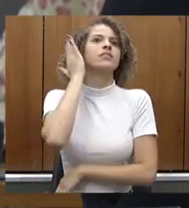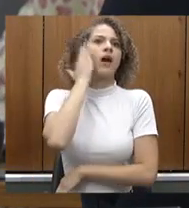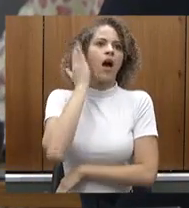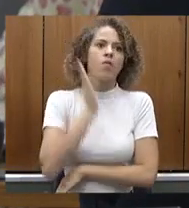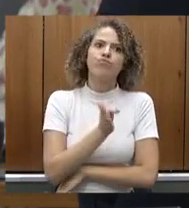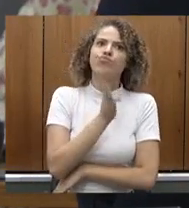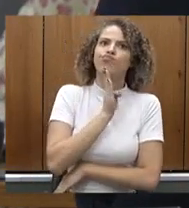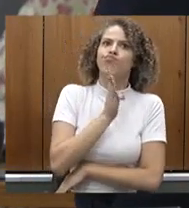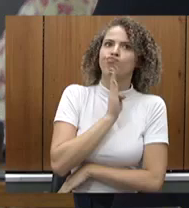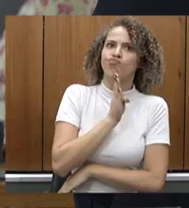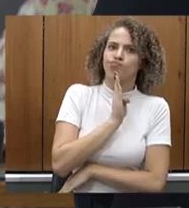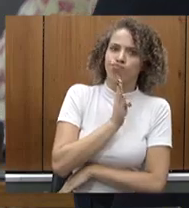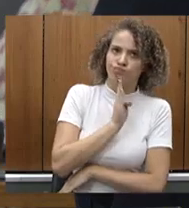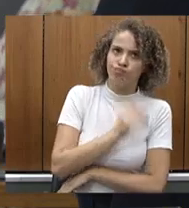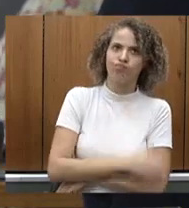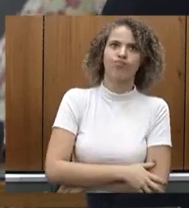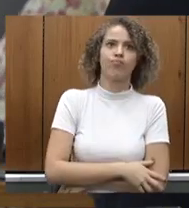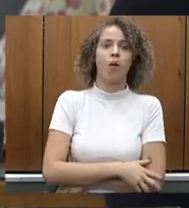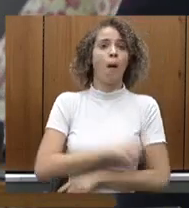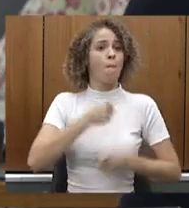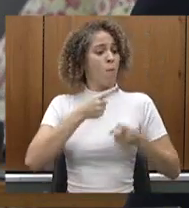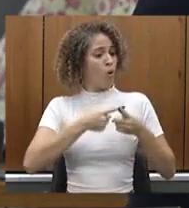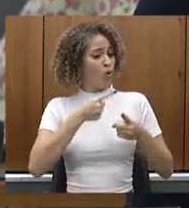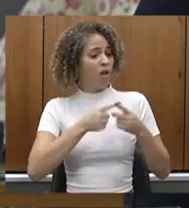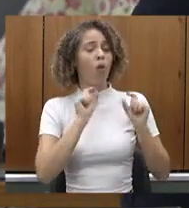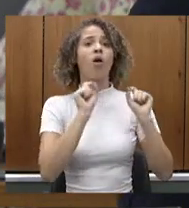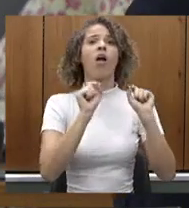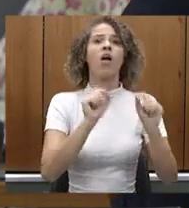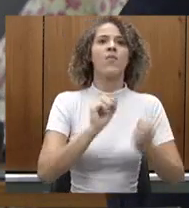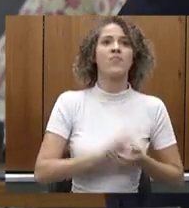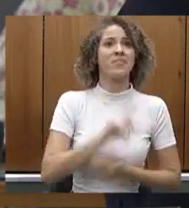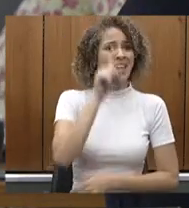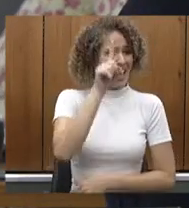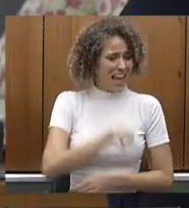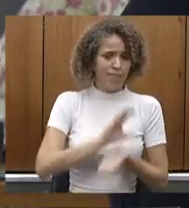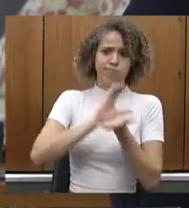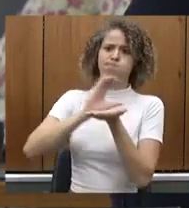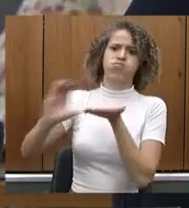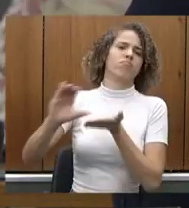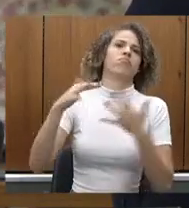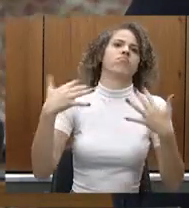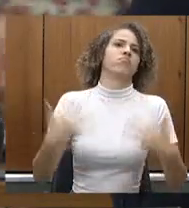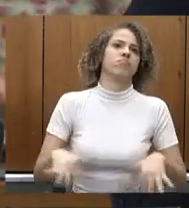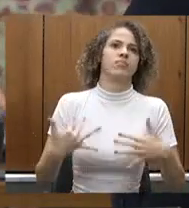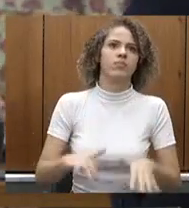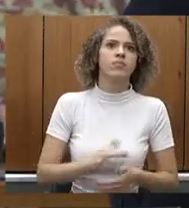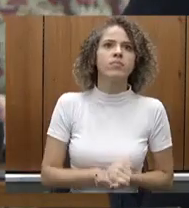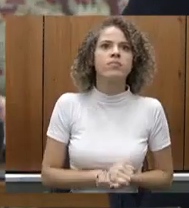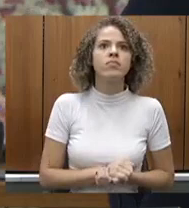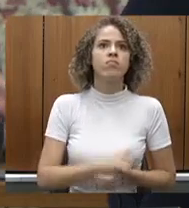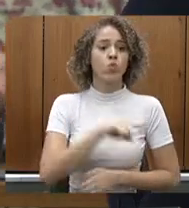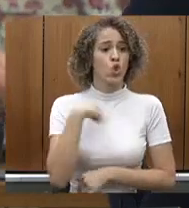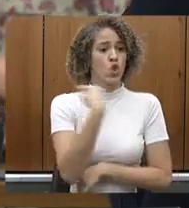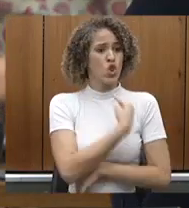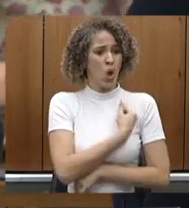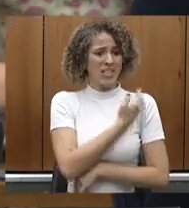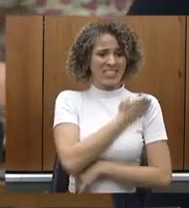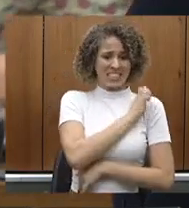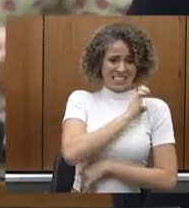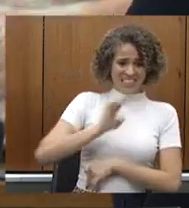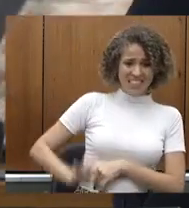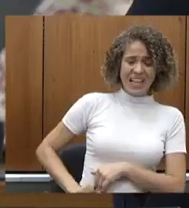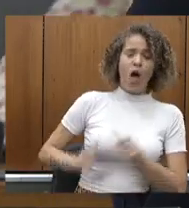bem a Celise também porque realmente é um custo muito alto e o nosso Estado muito grande